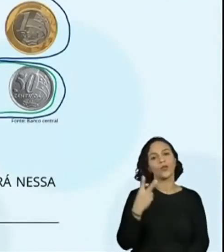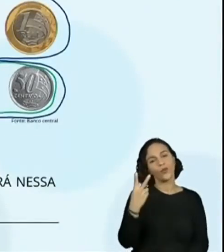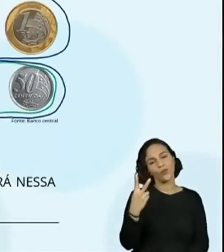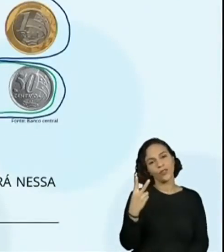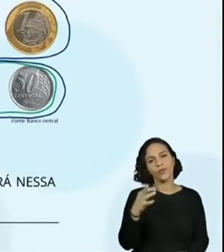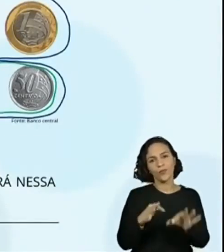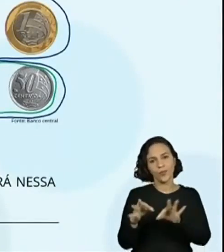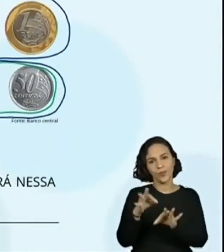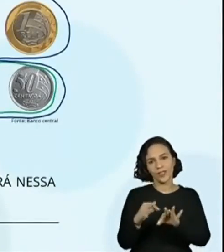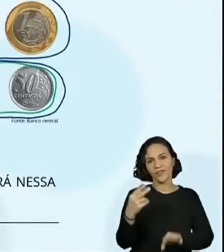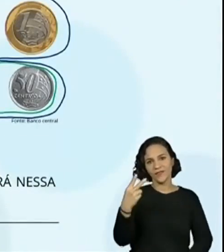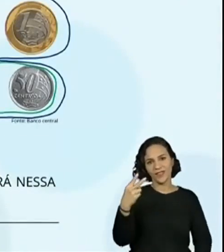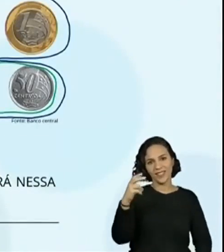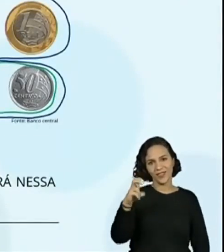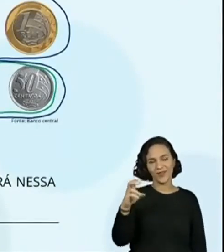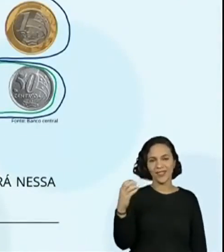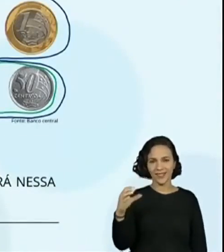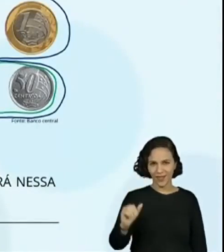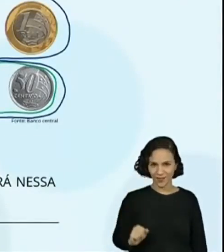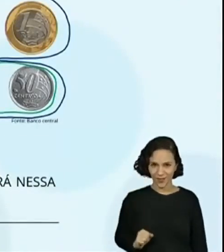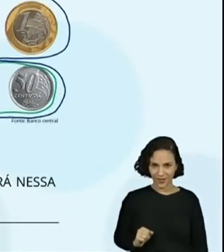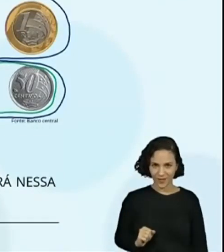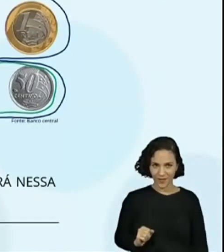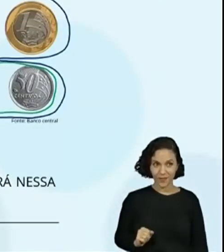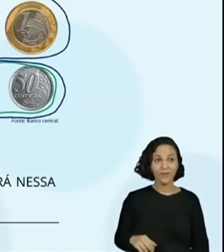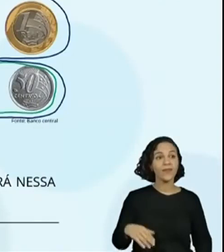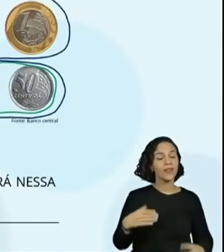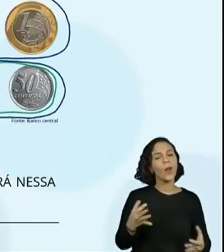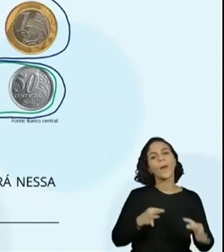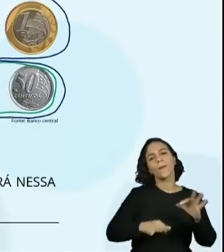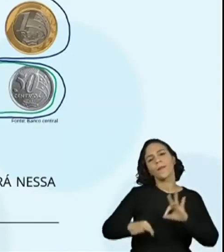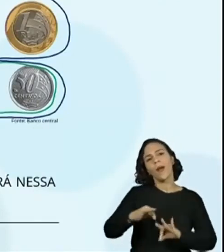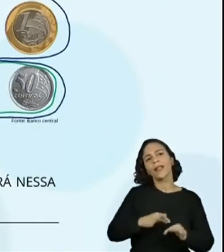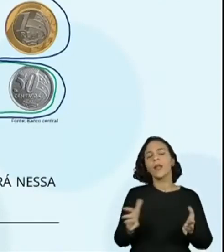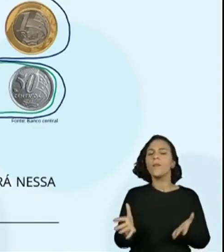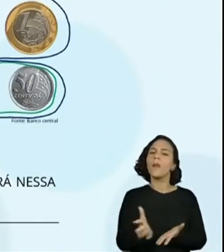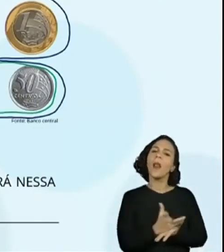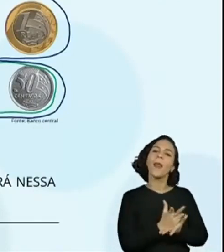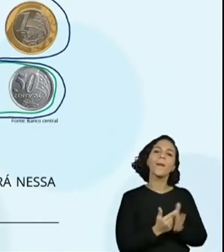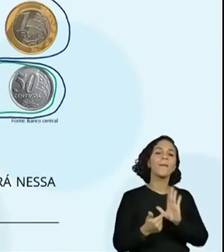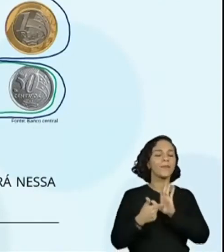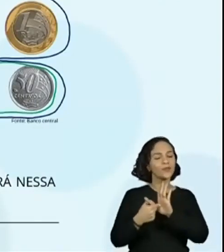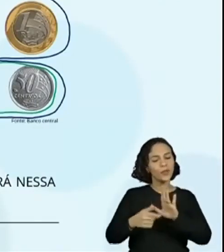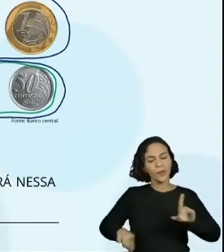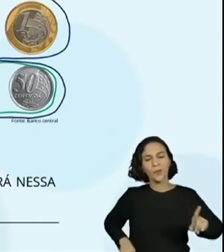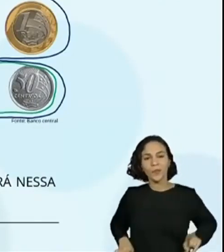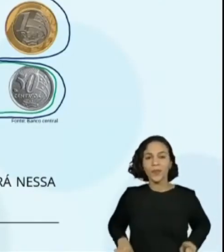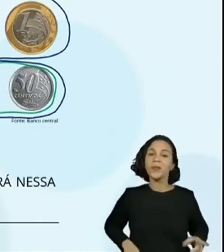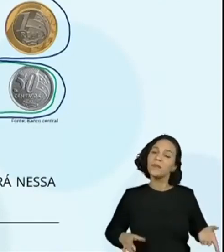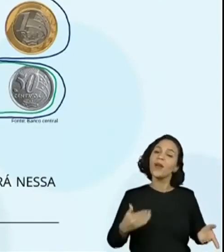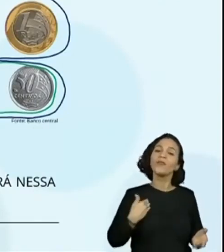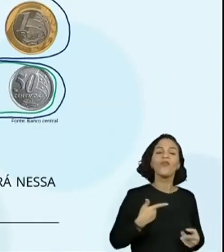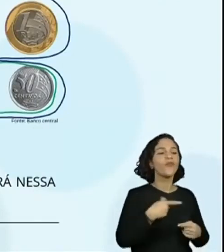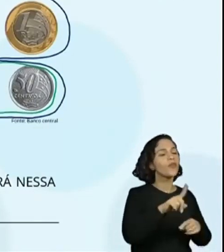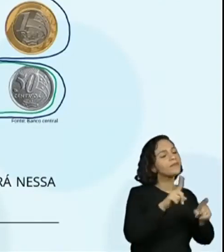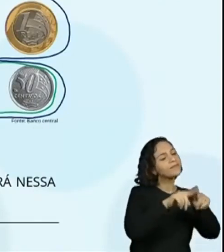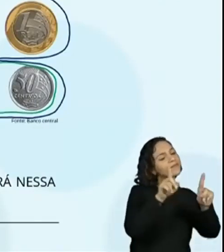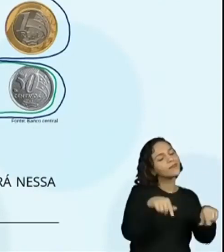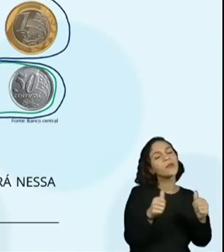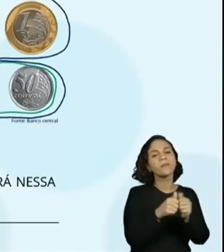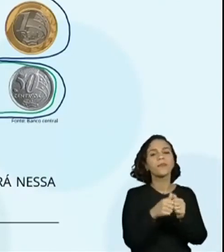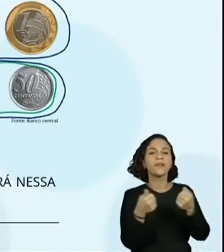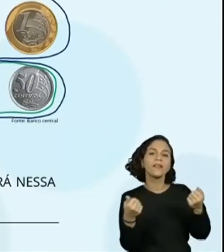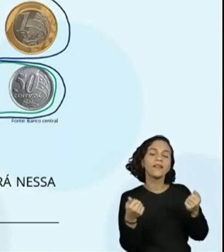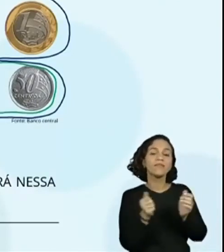Então, o Emerson pegou todas as moedas dele, mostrou para os primos, foi lá na padaria ou